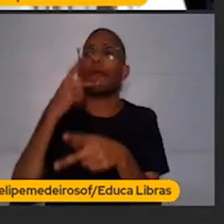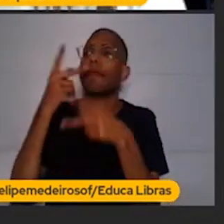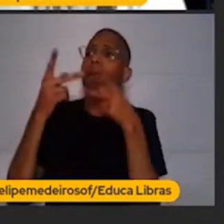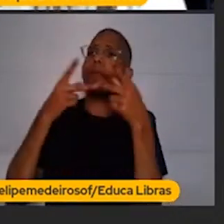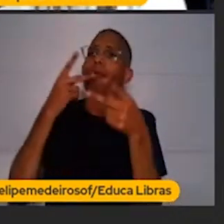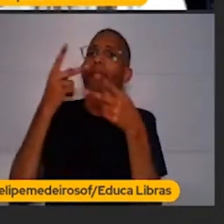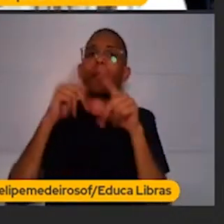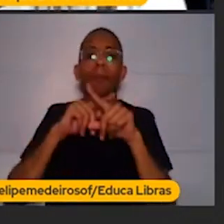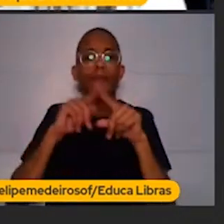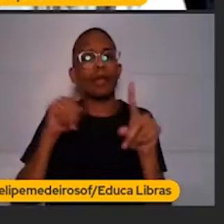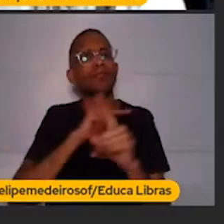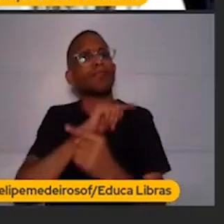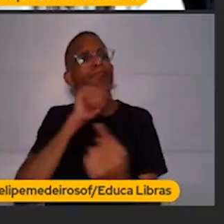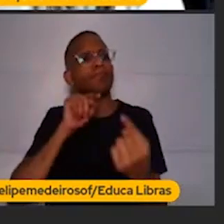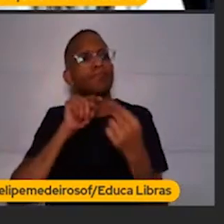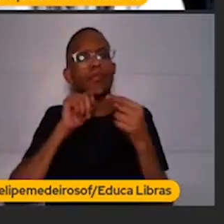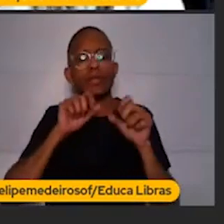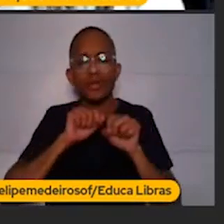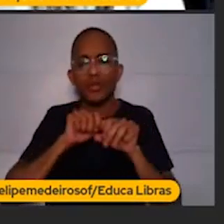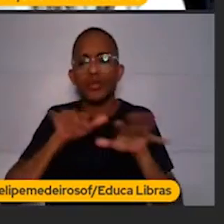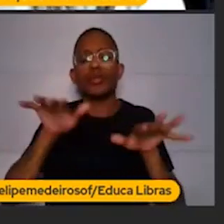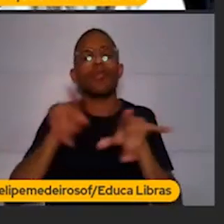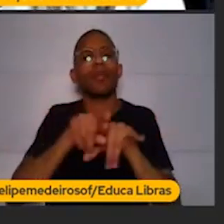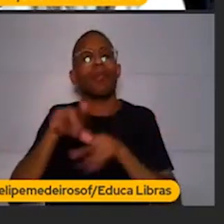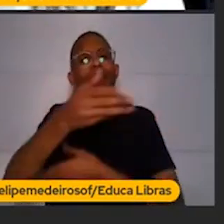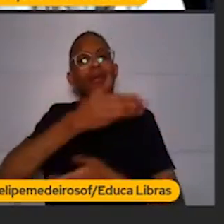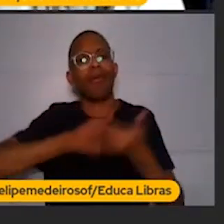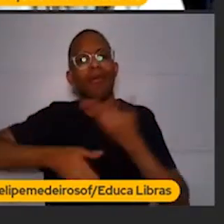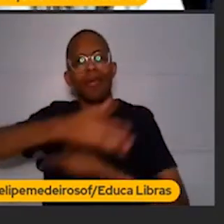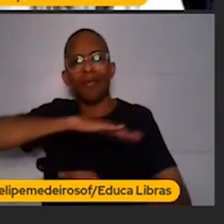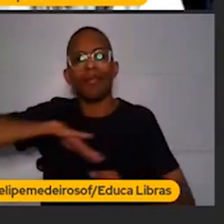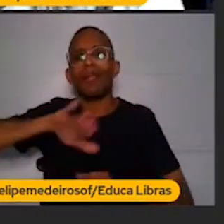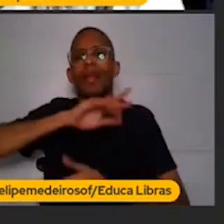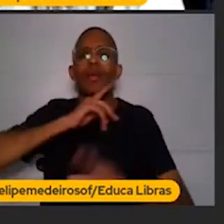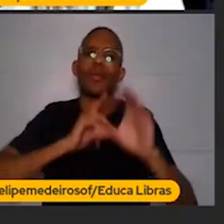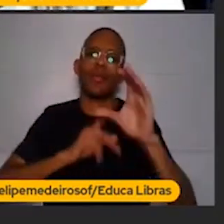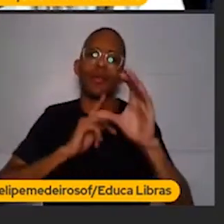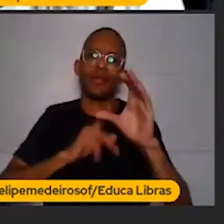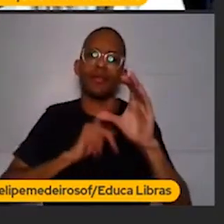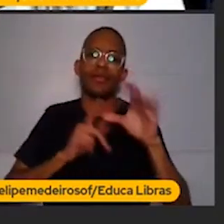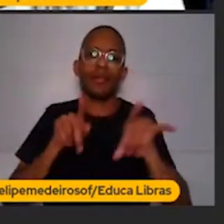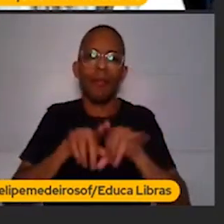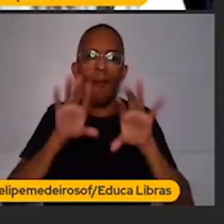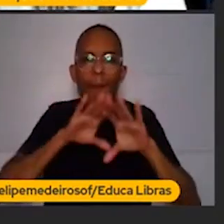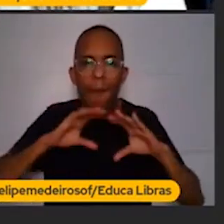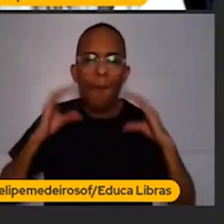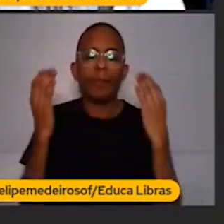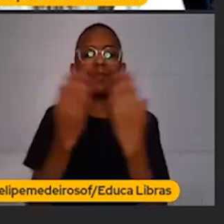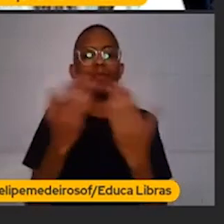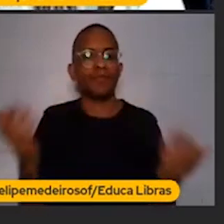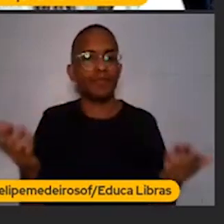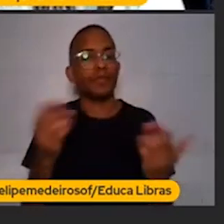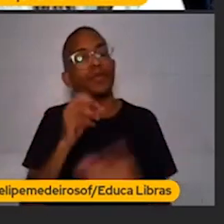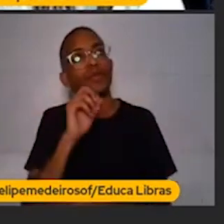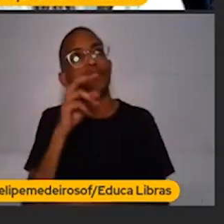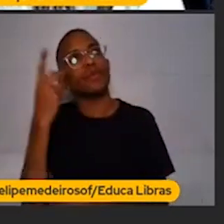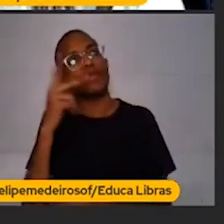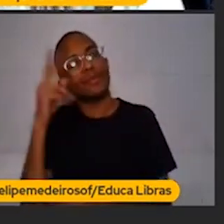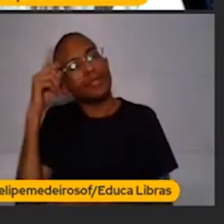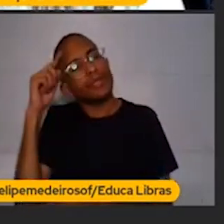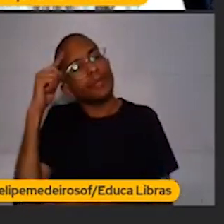mas vou ter alto impacto porque eu vou interagir com os meus clientes, vou interagir com a comunidade. Ou então você pensar, ah,